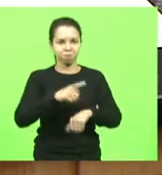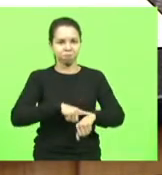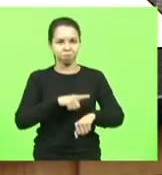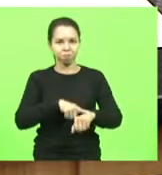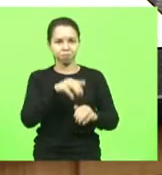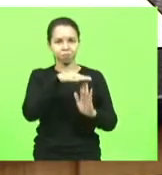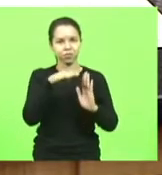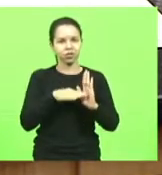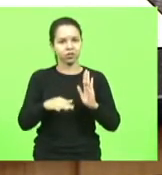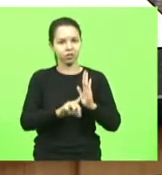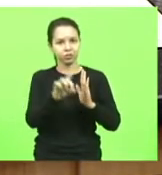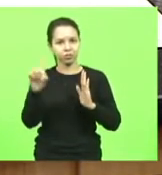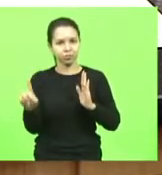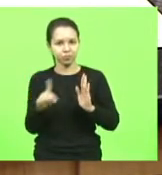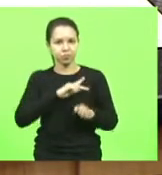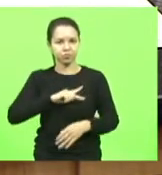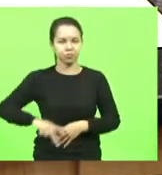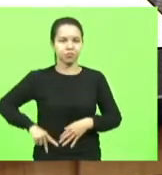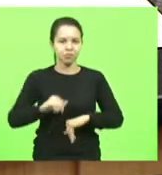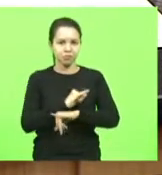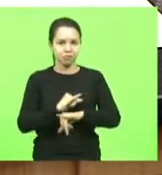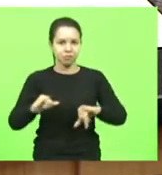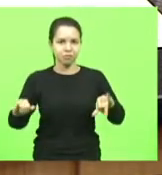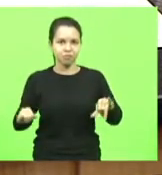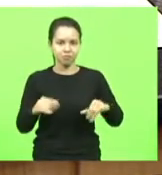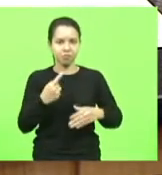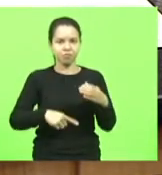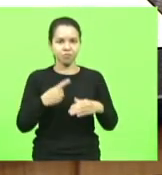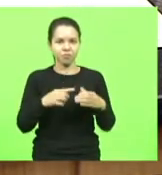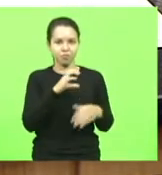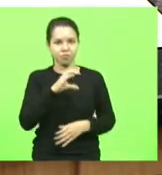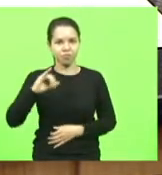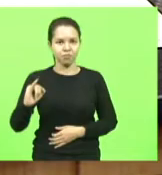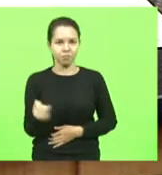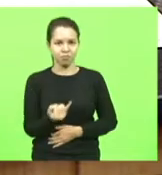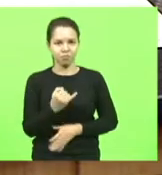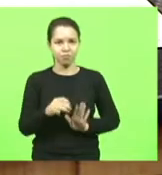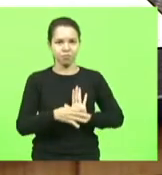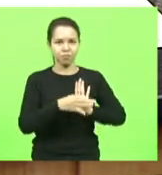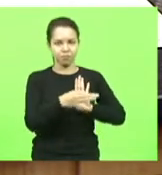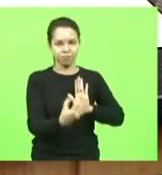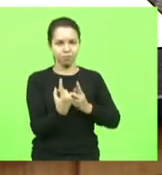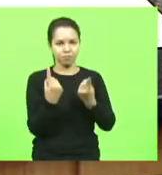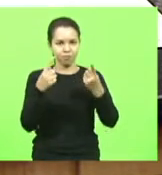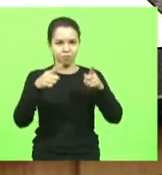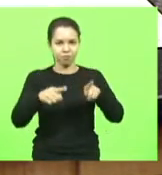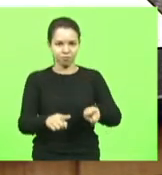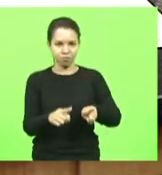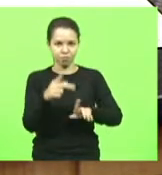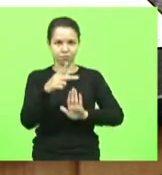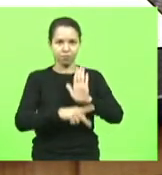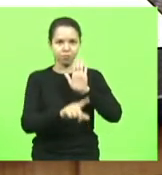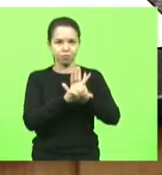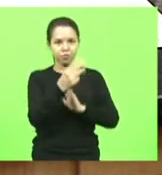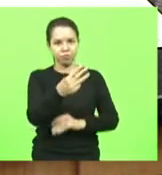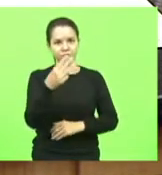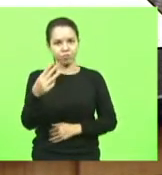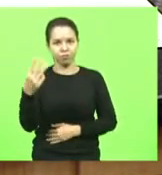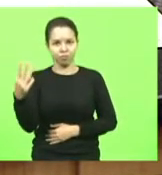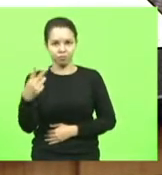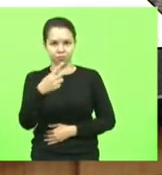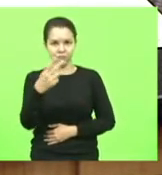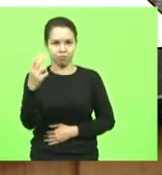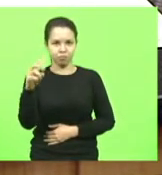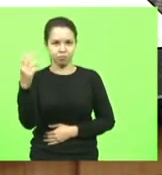Ordem do dia. O senhor presidente comunicou que a Comissão de Constituição e Justiça apresentou o parecer contrário aos projetos de lei 333-2020.